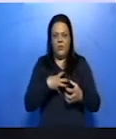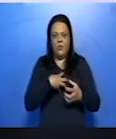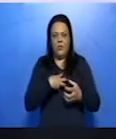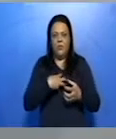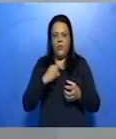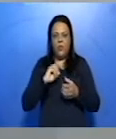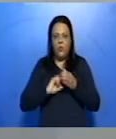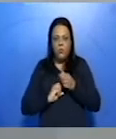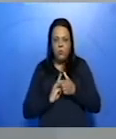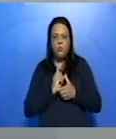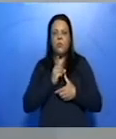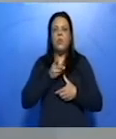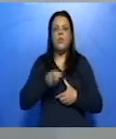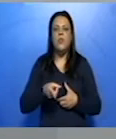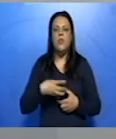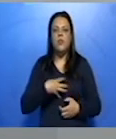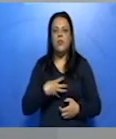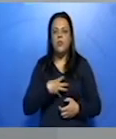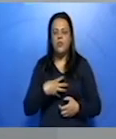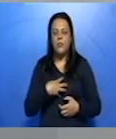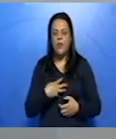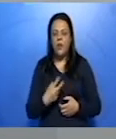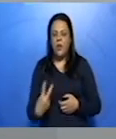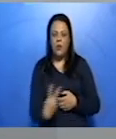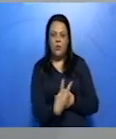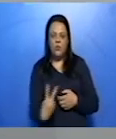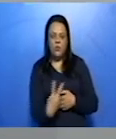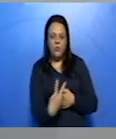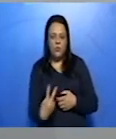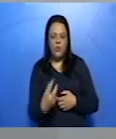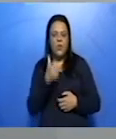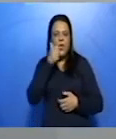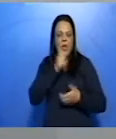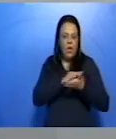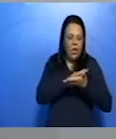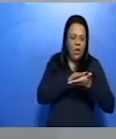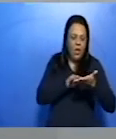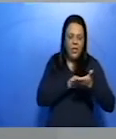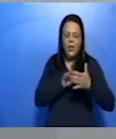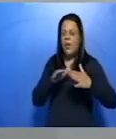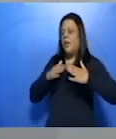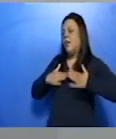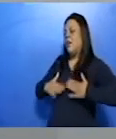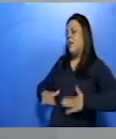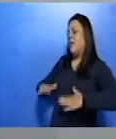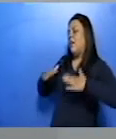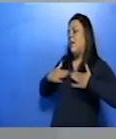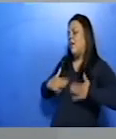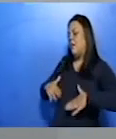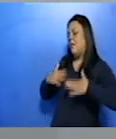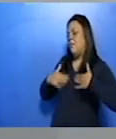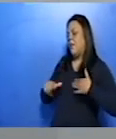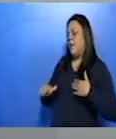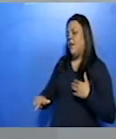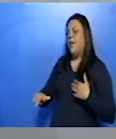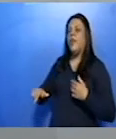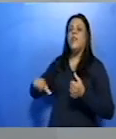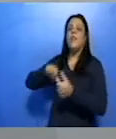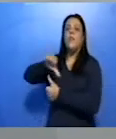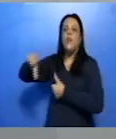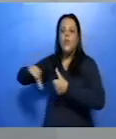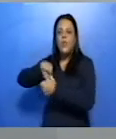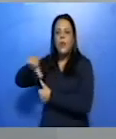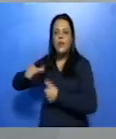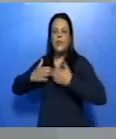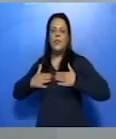fala com a cartomante e a cartomante o tranquiliza, há uma mudança tanto física quanto psicológica.